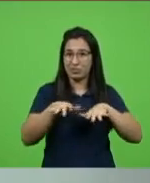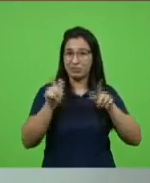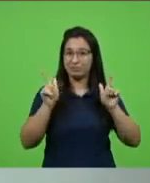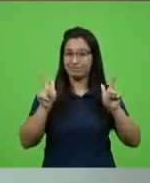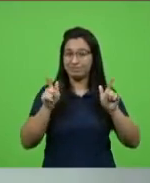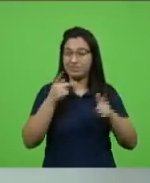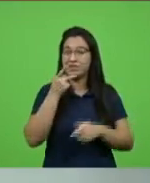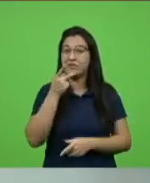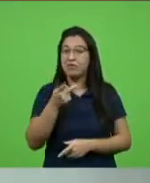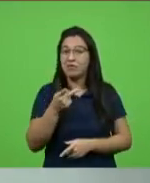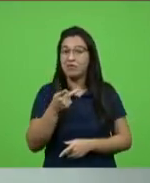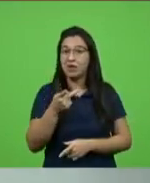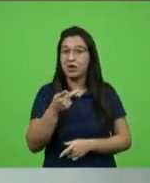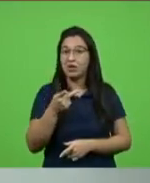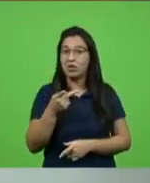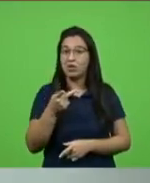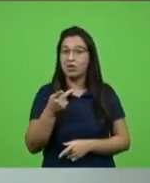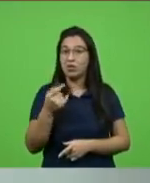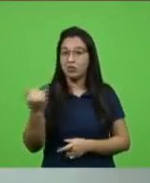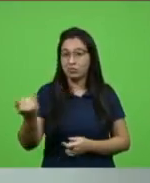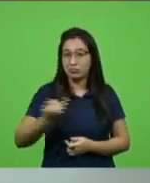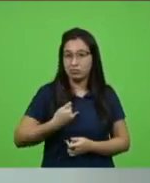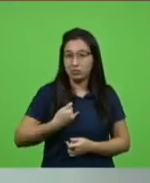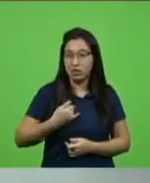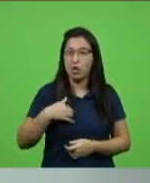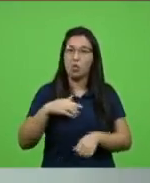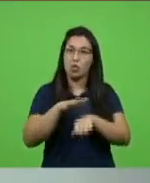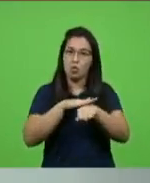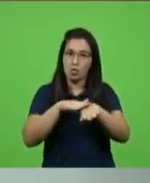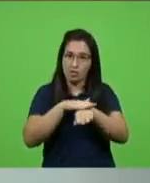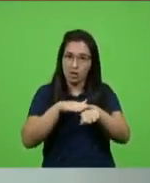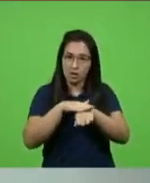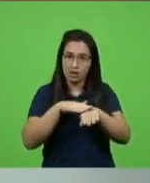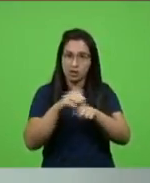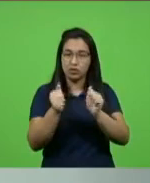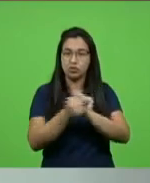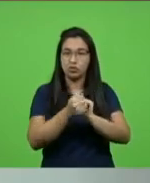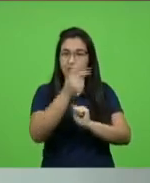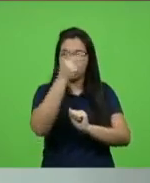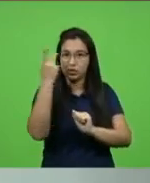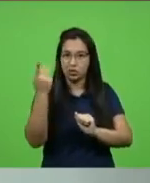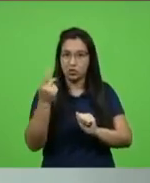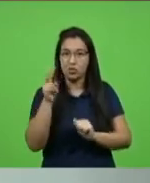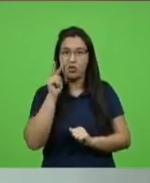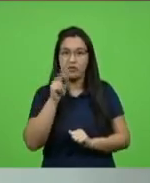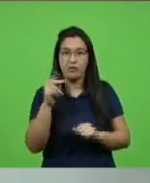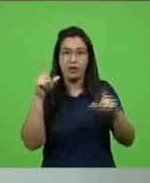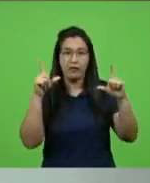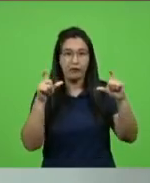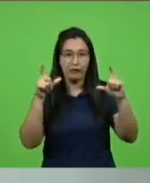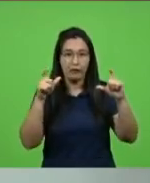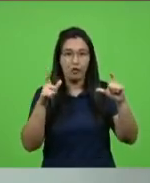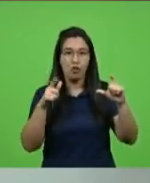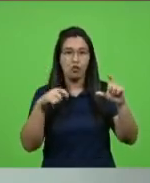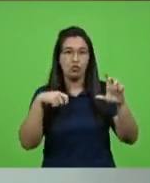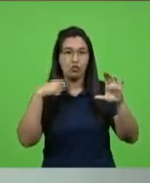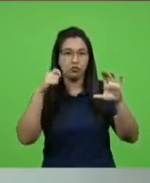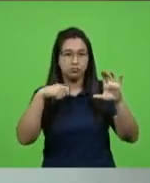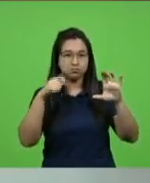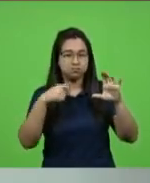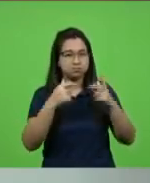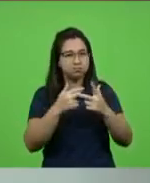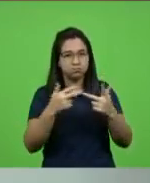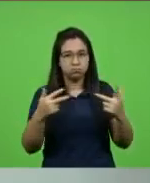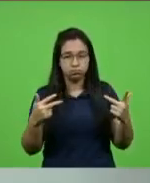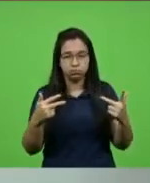colheu alguma informação conversei com as pessoas recebemos fotos vídeos e eu tive uma